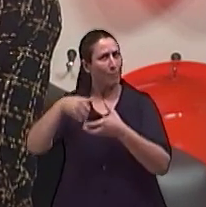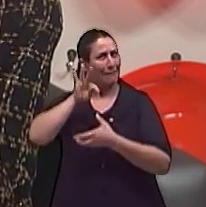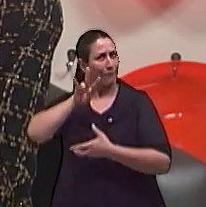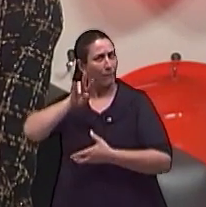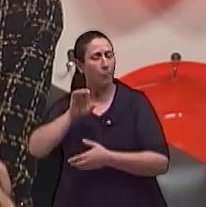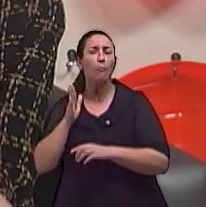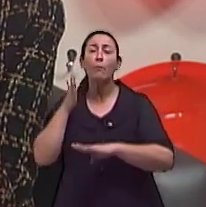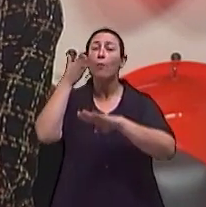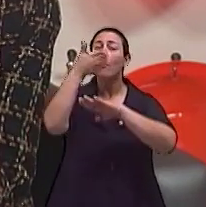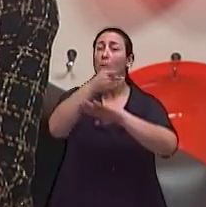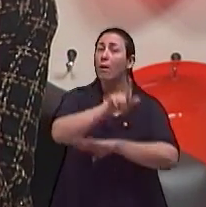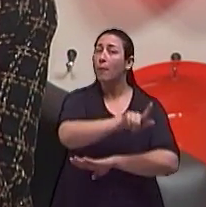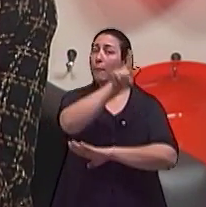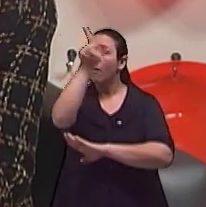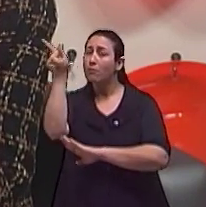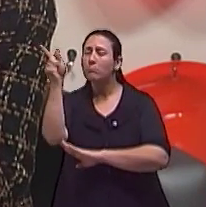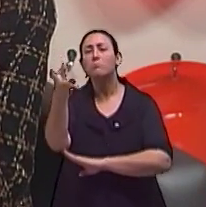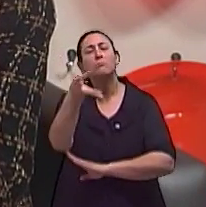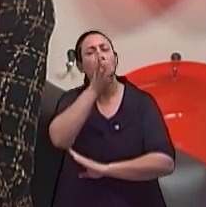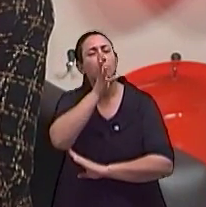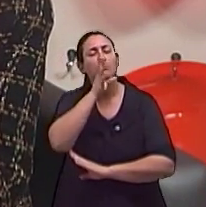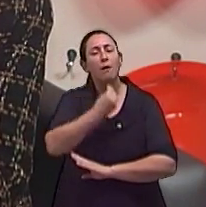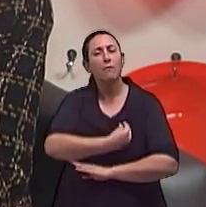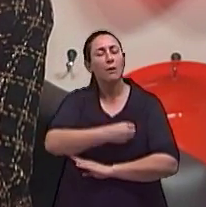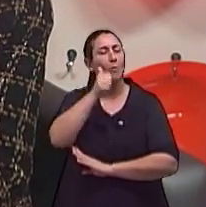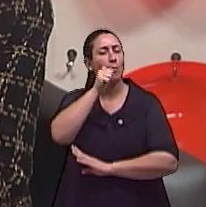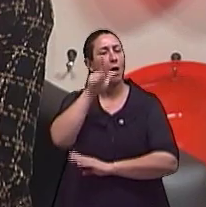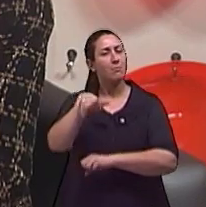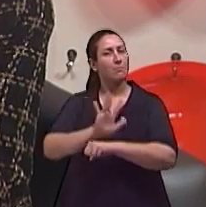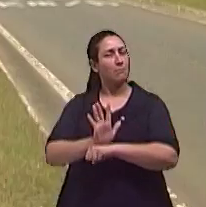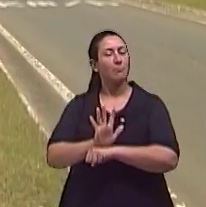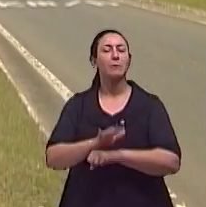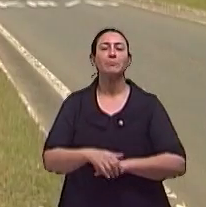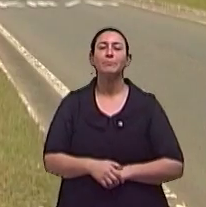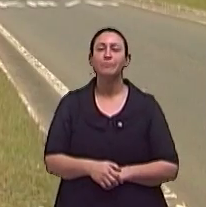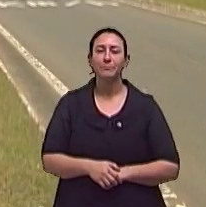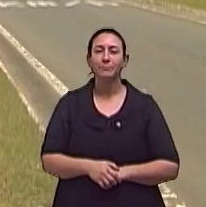história da vida dessas mulheres no cinema. Vamos ver?